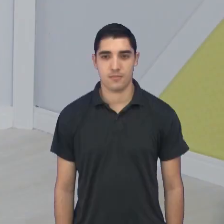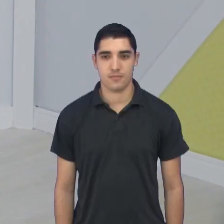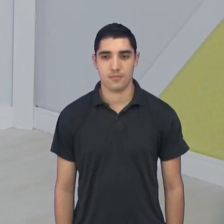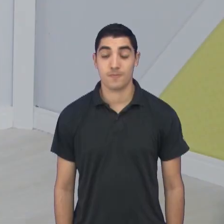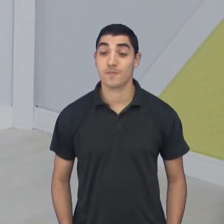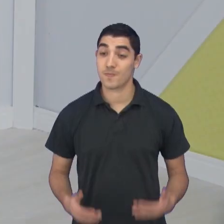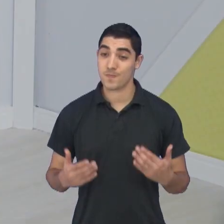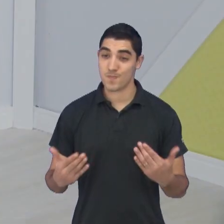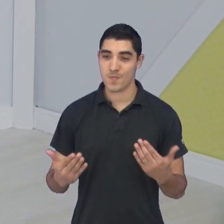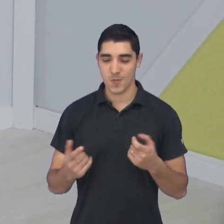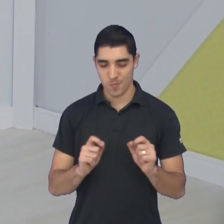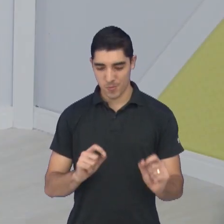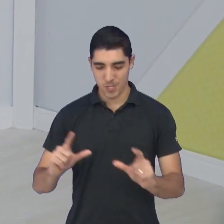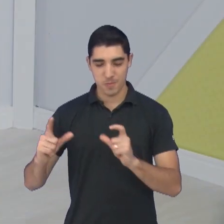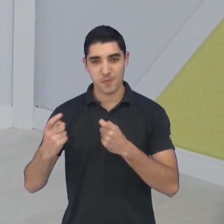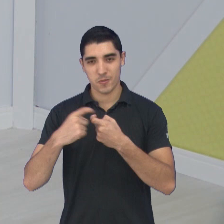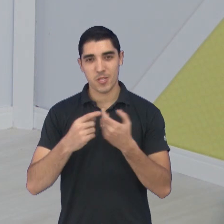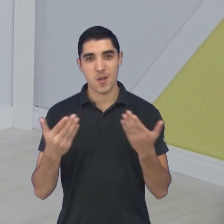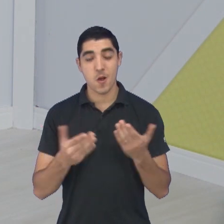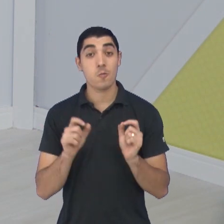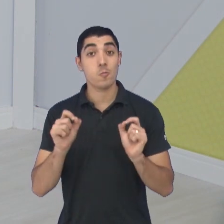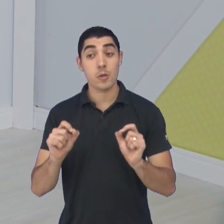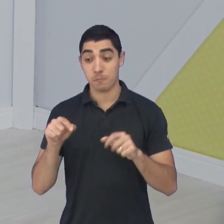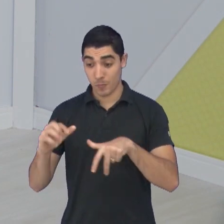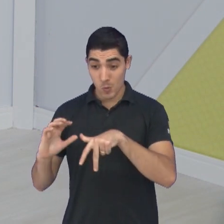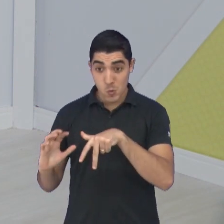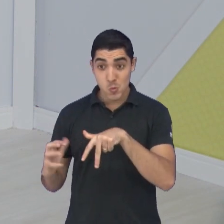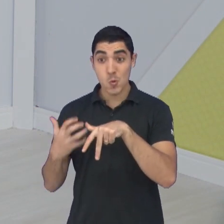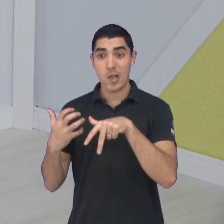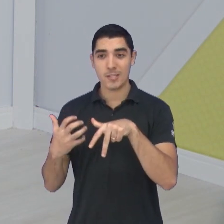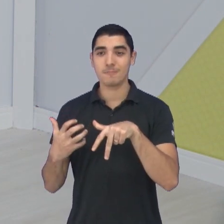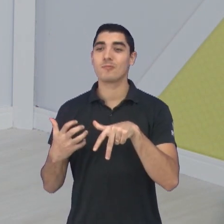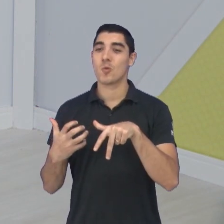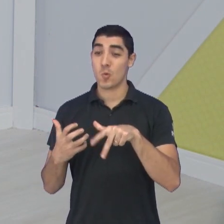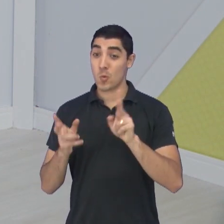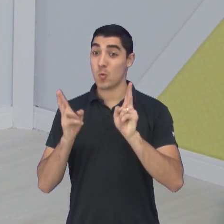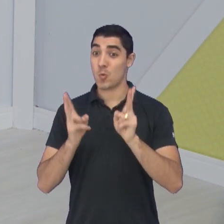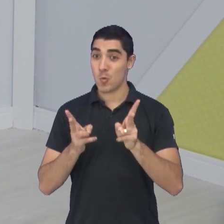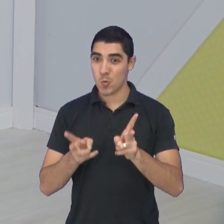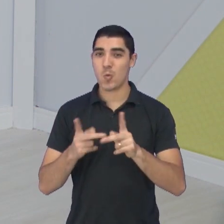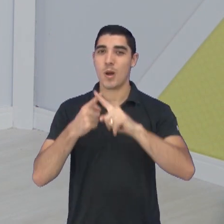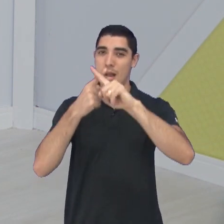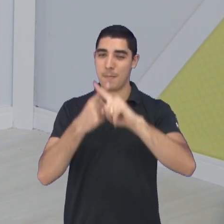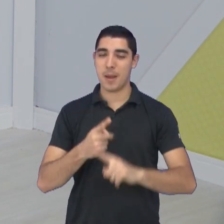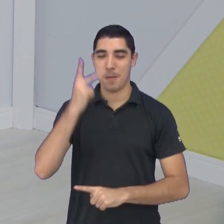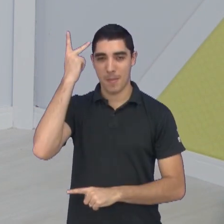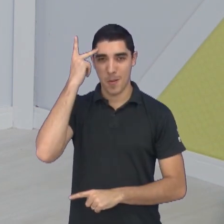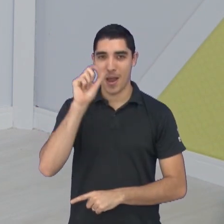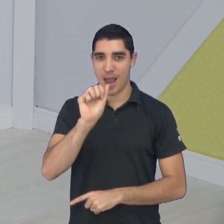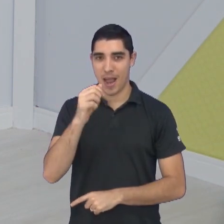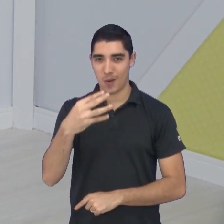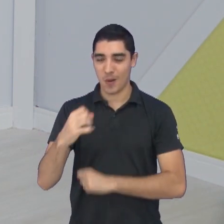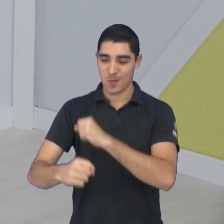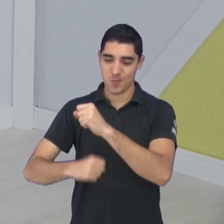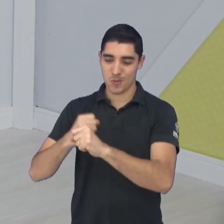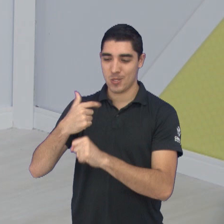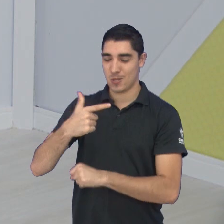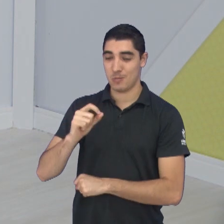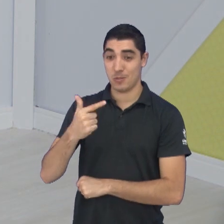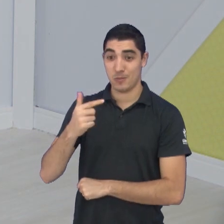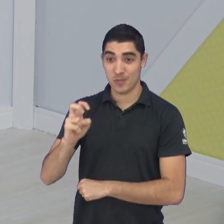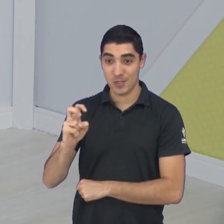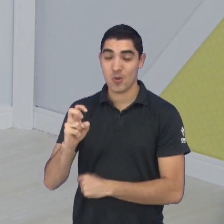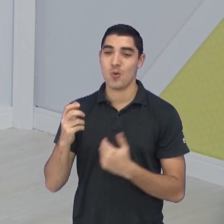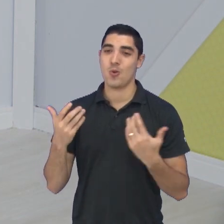Muito bem. Estamos de volta com o Hora do Esporte. O José Ensen está mantido na Série A4 em 2025. Ou